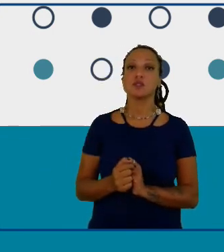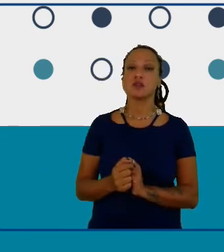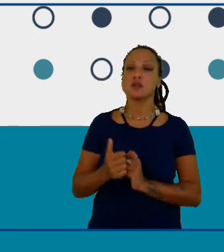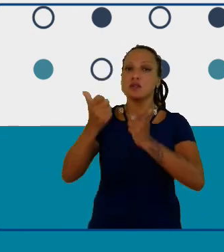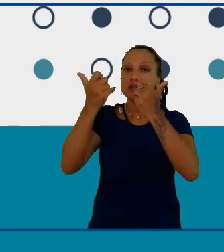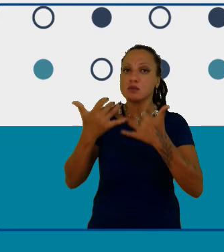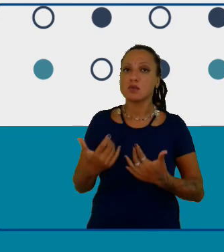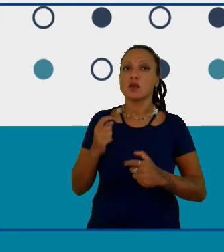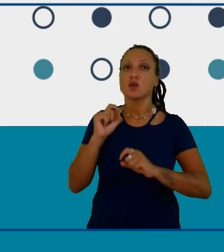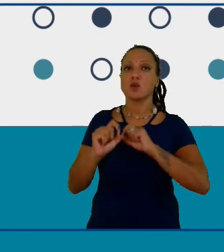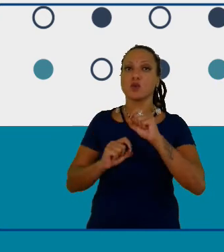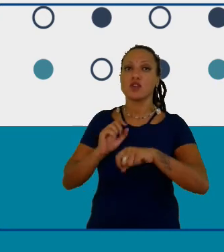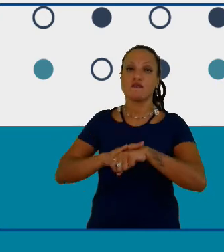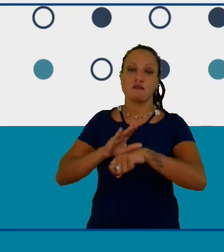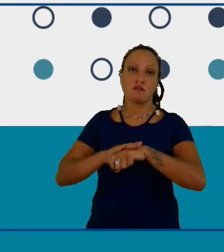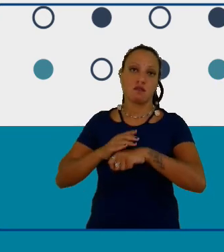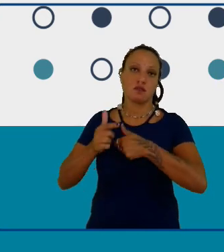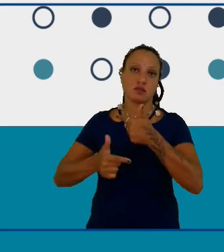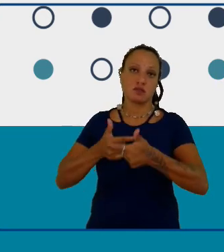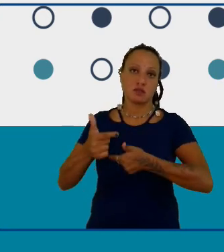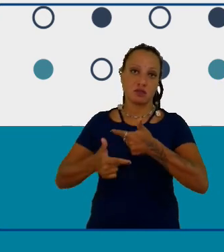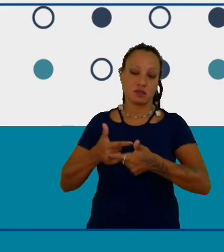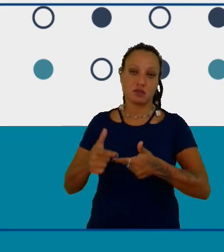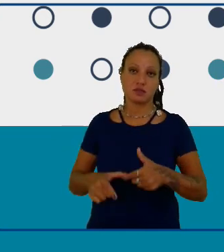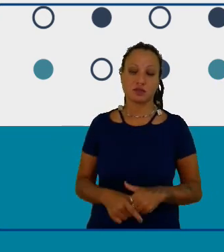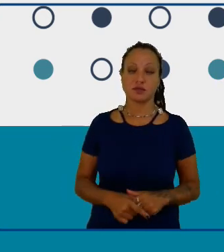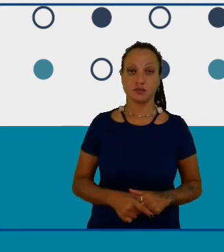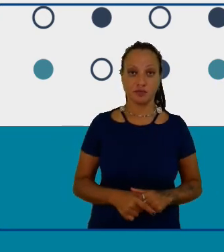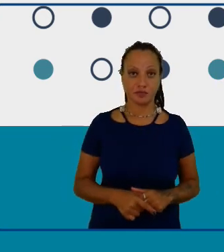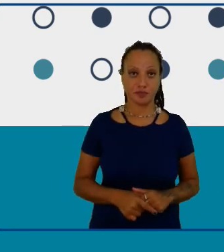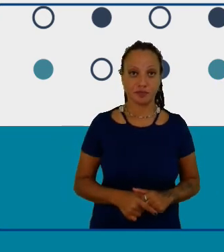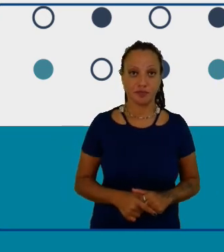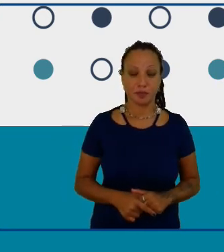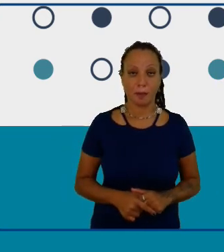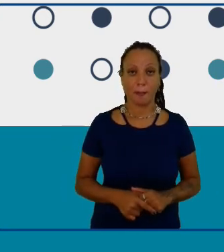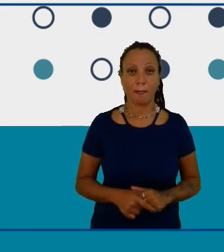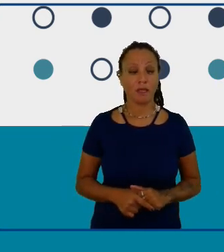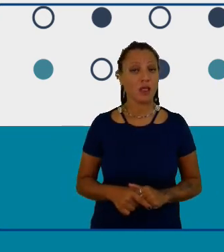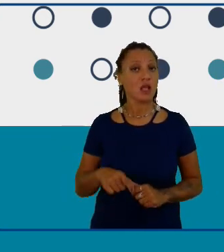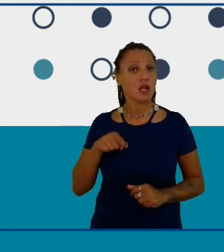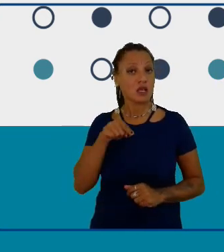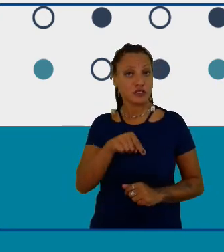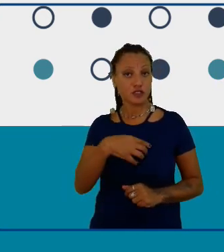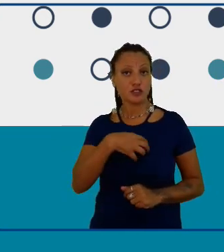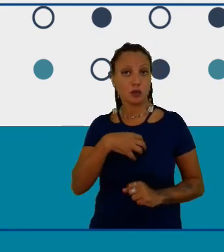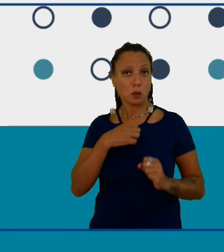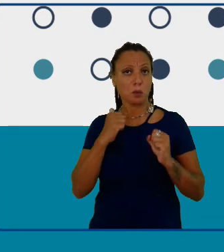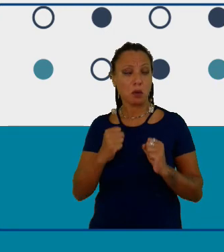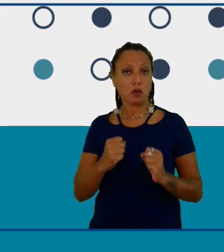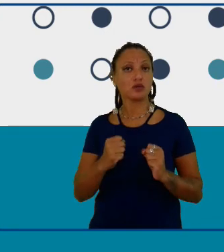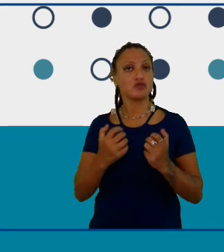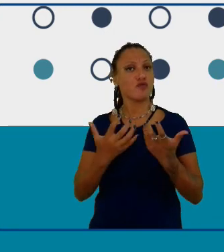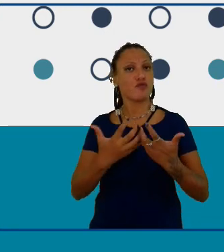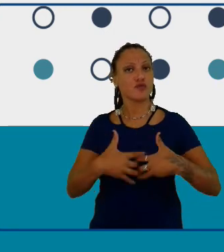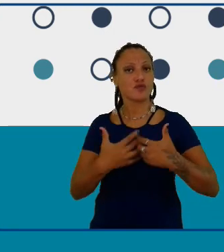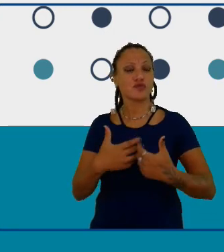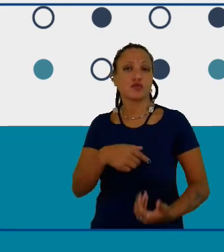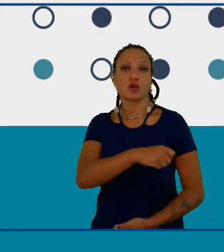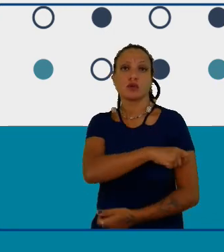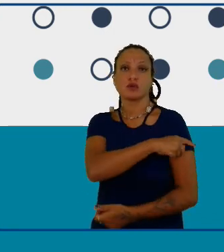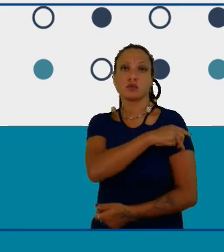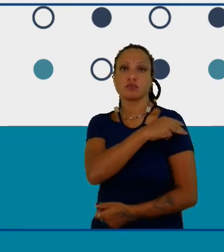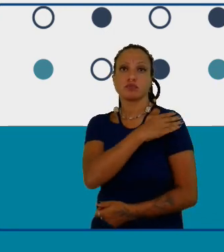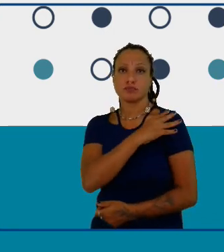isso pode funcionar tanto no nível primário quanto no secundário mas as pessoas